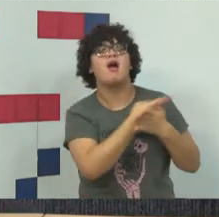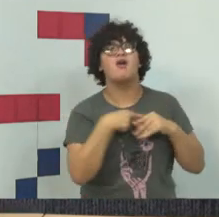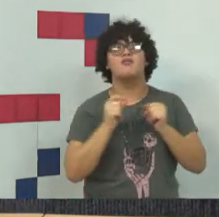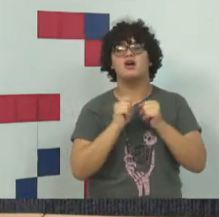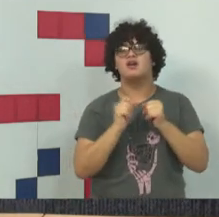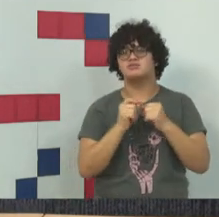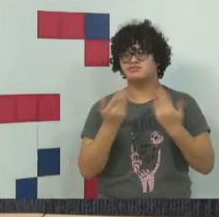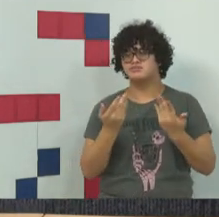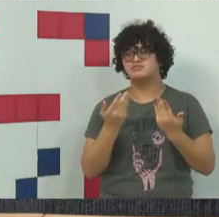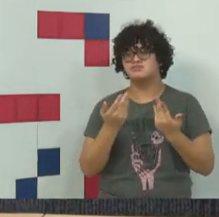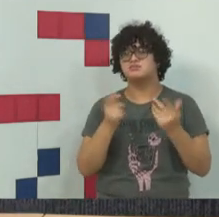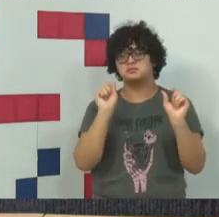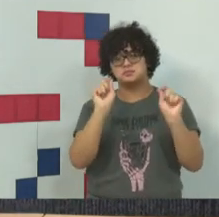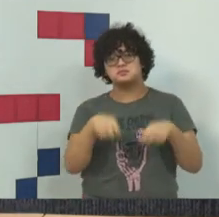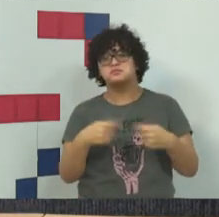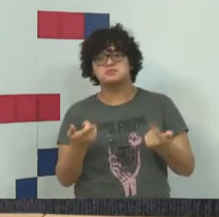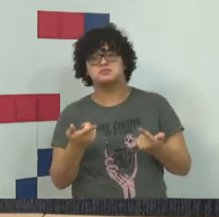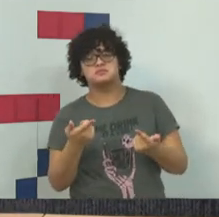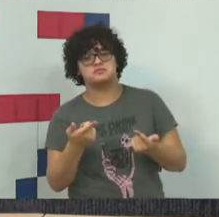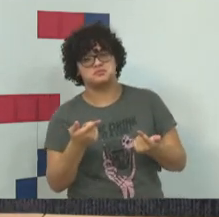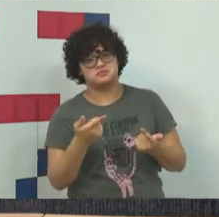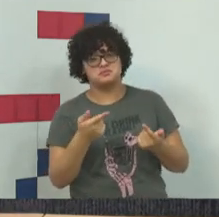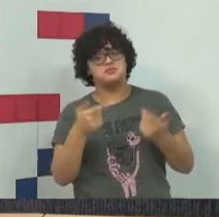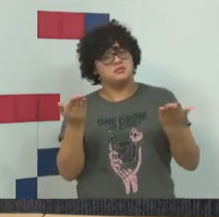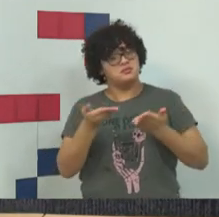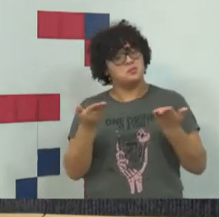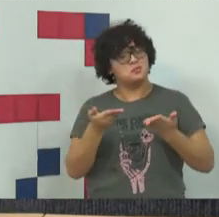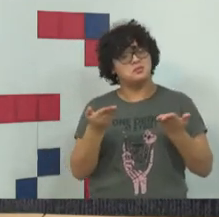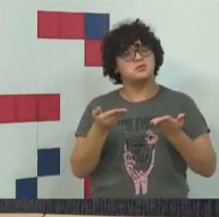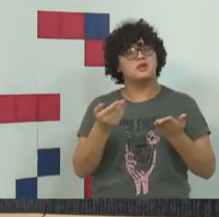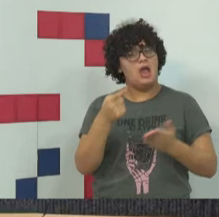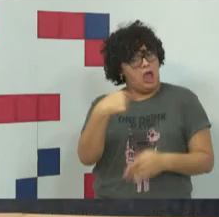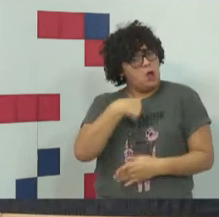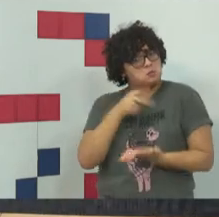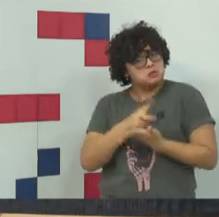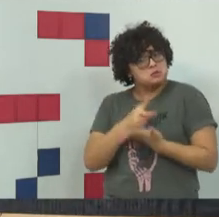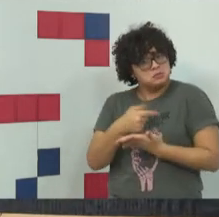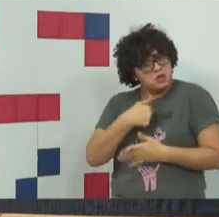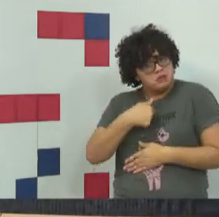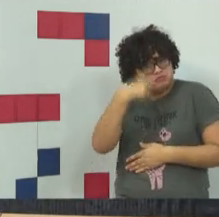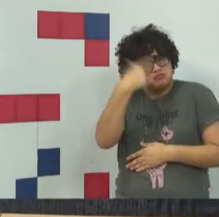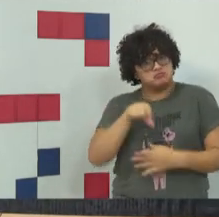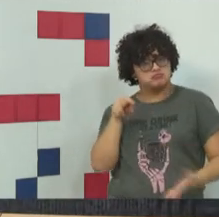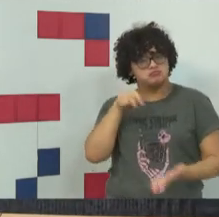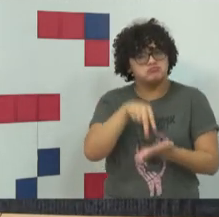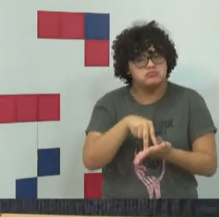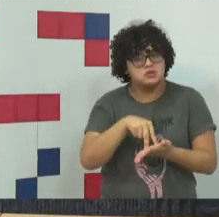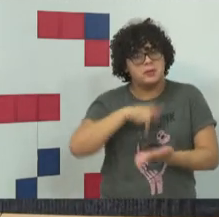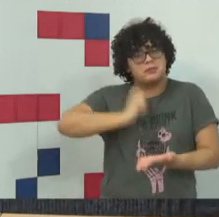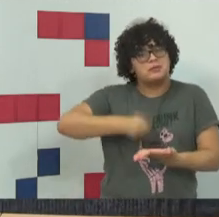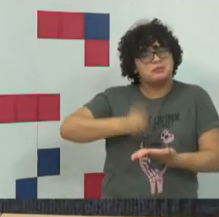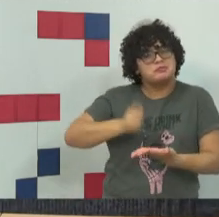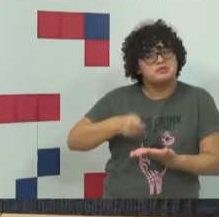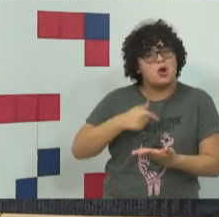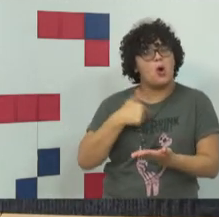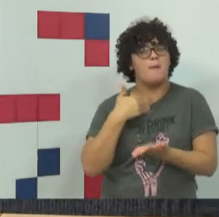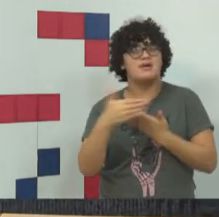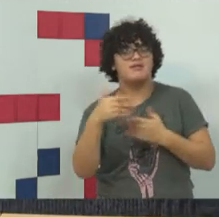no devido processo penal. Eu mesmo, quando promotor, cheguei a trabalhar em processos